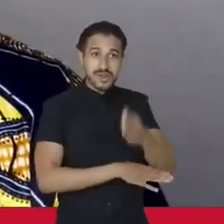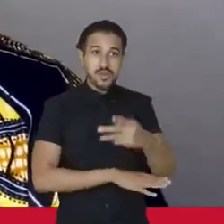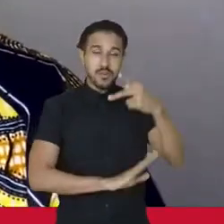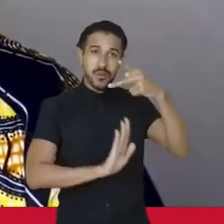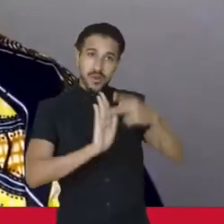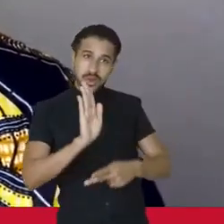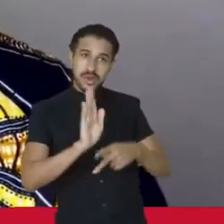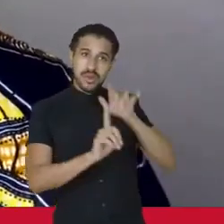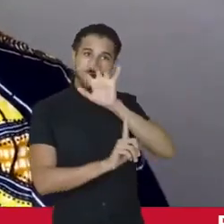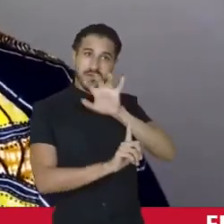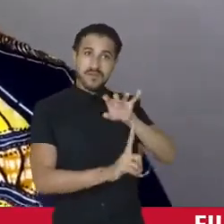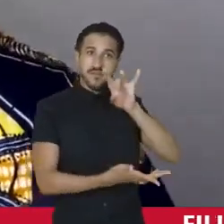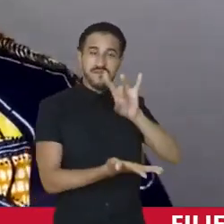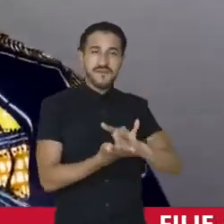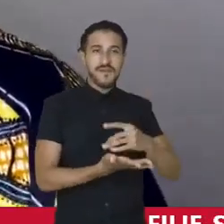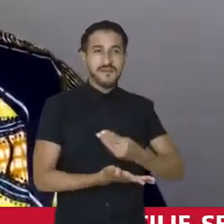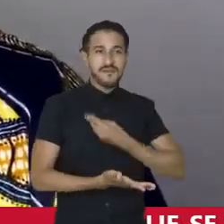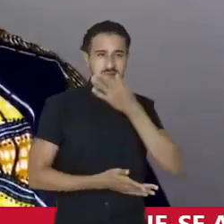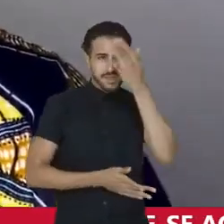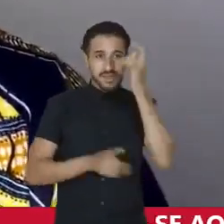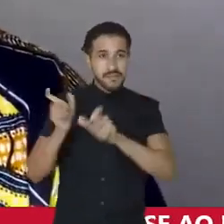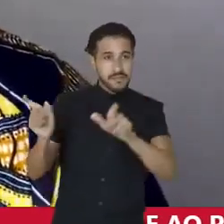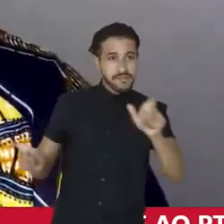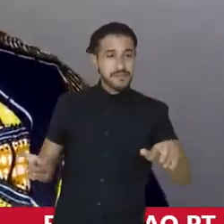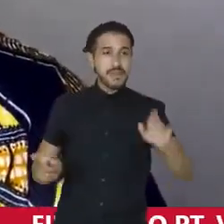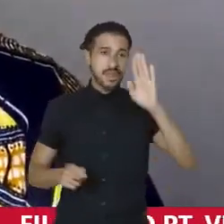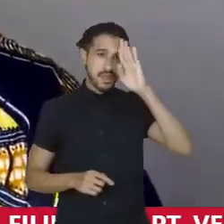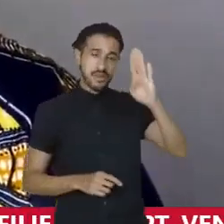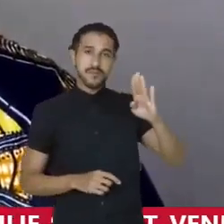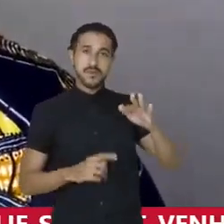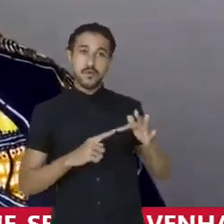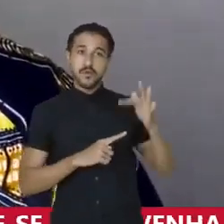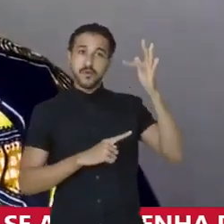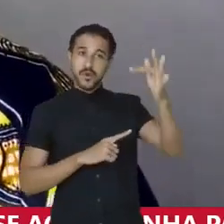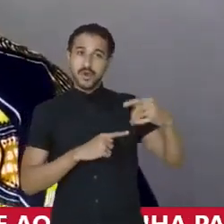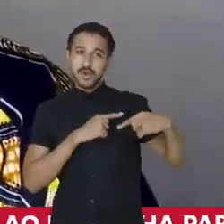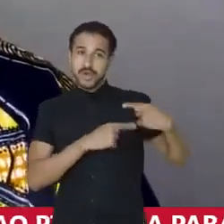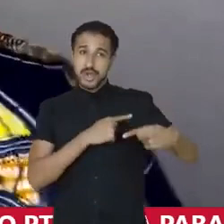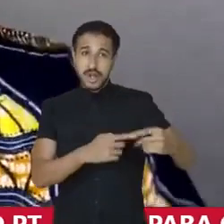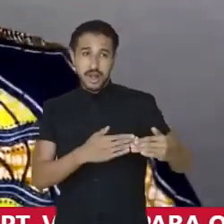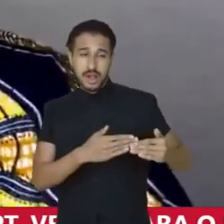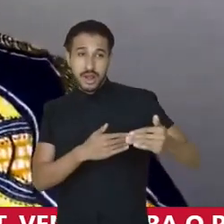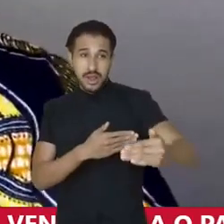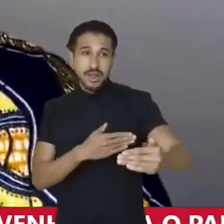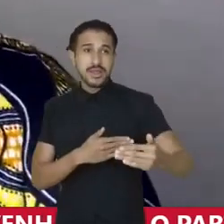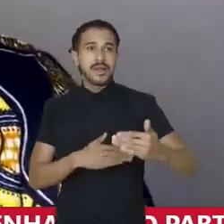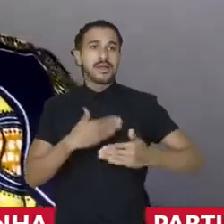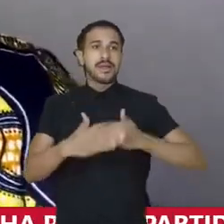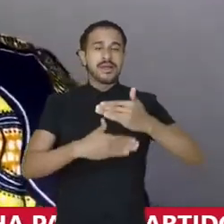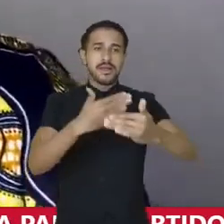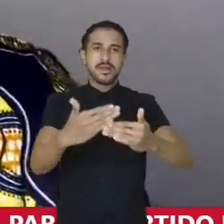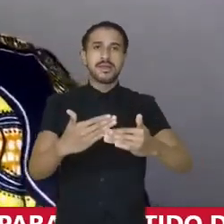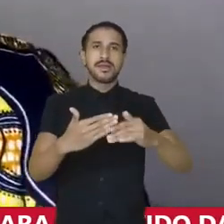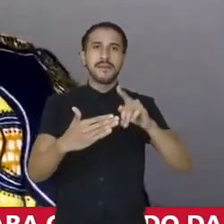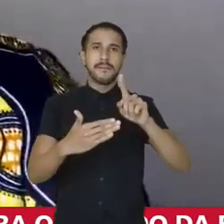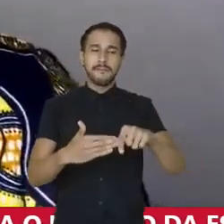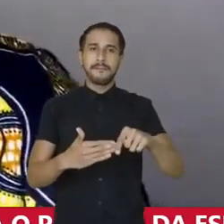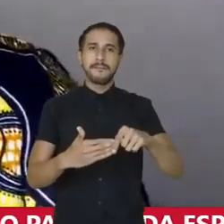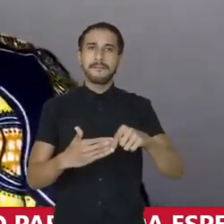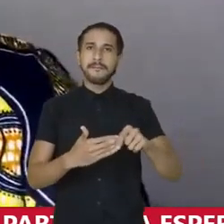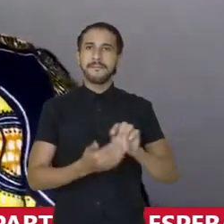projetos que impactem na vida das pessoas, principalmente da futura geração que está por vir, que está se construindo enquanto a